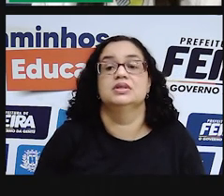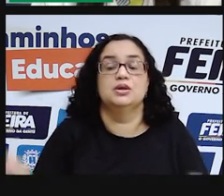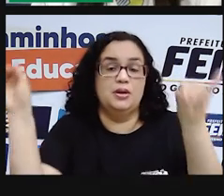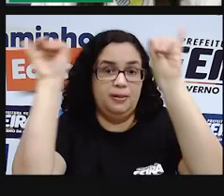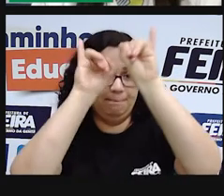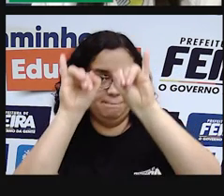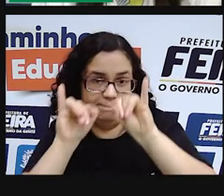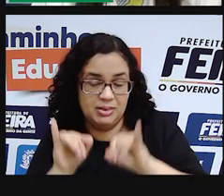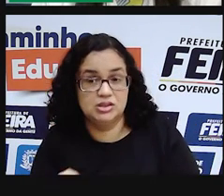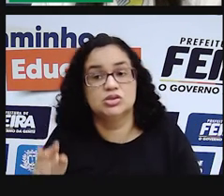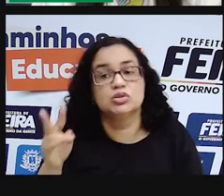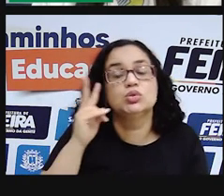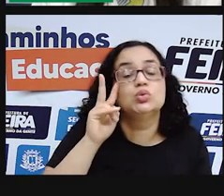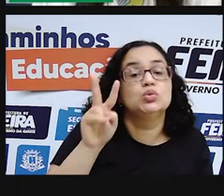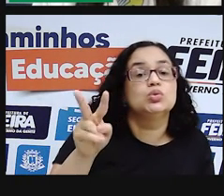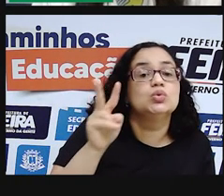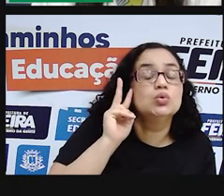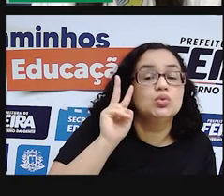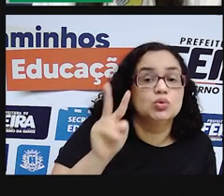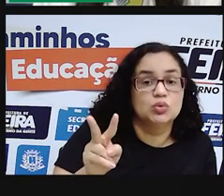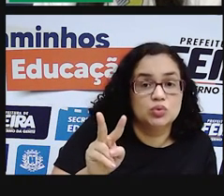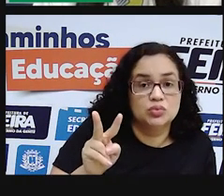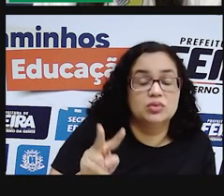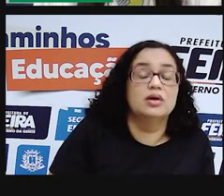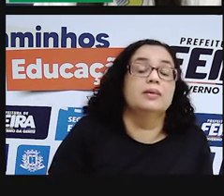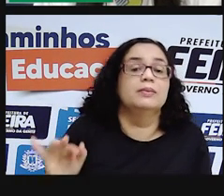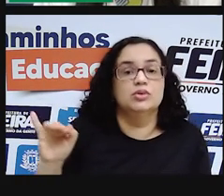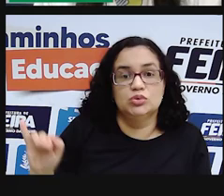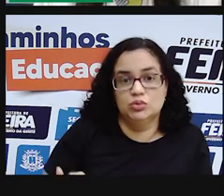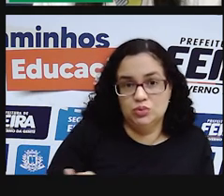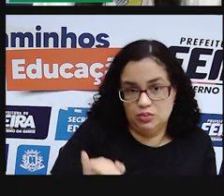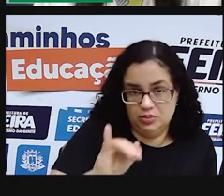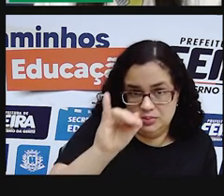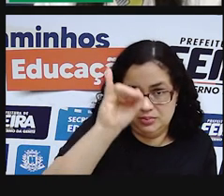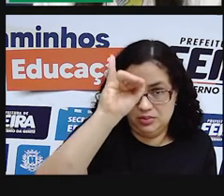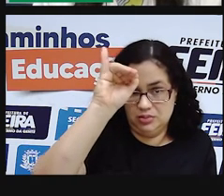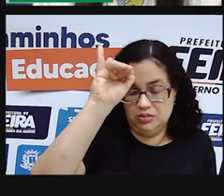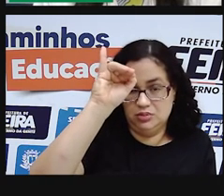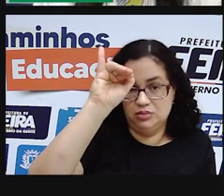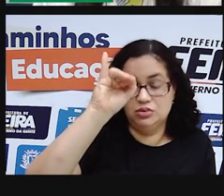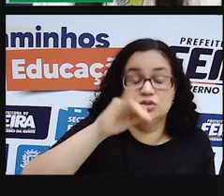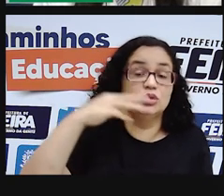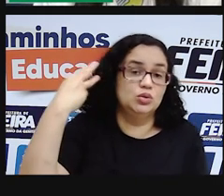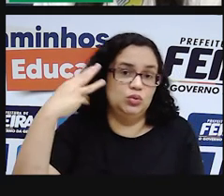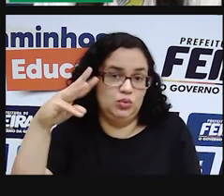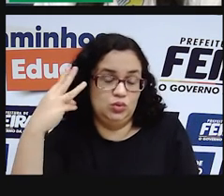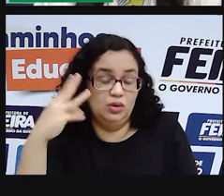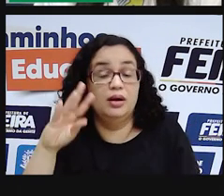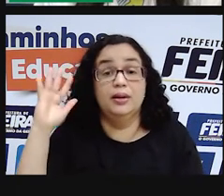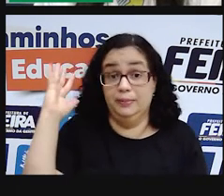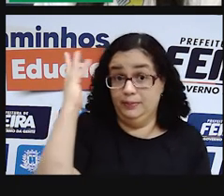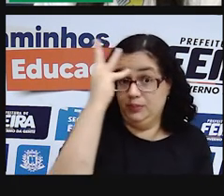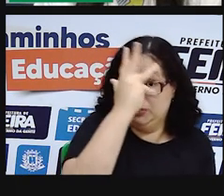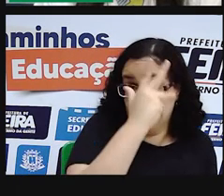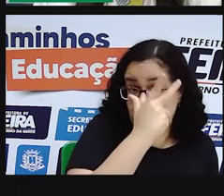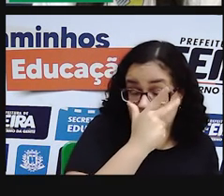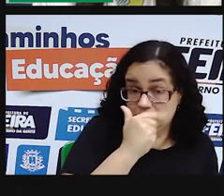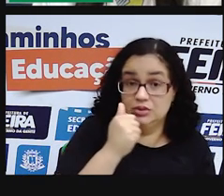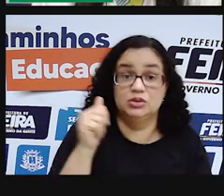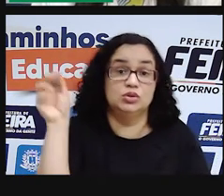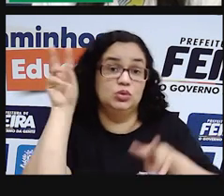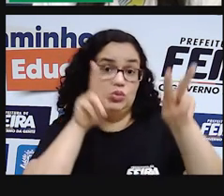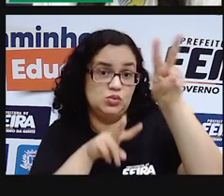imagens que a gente vê. É um ponto turístico muito importante no Maranhão. E assim, muito bonito, né? Da gente